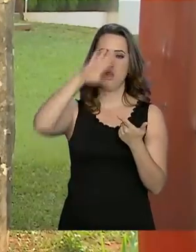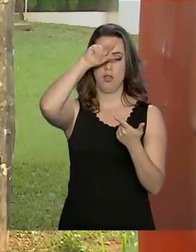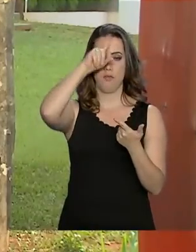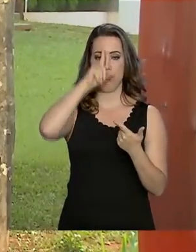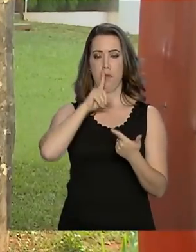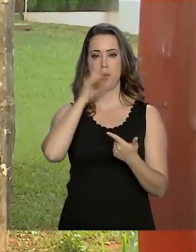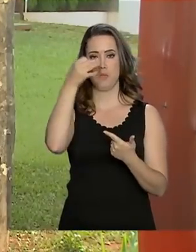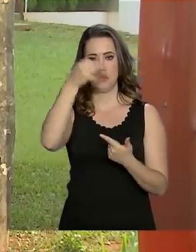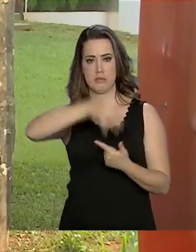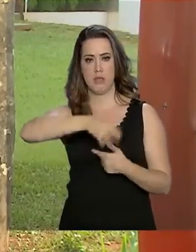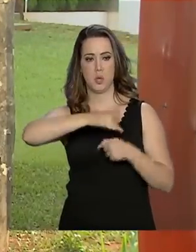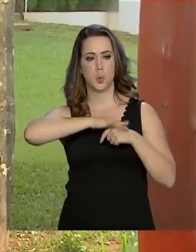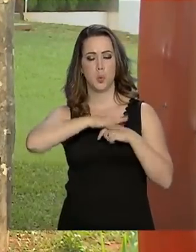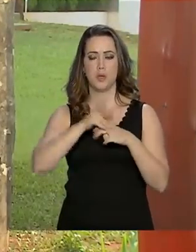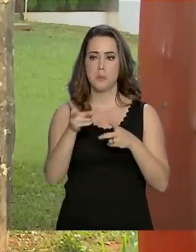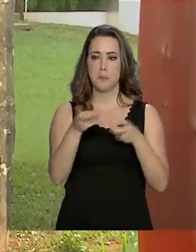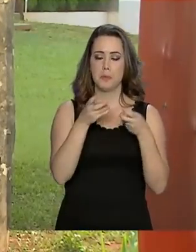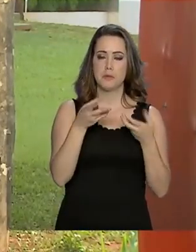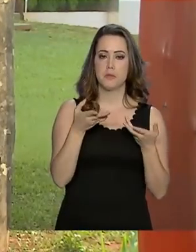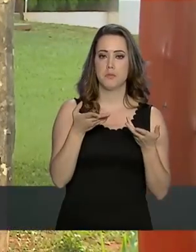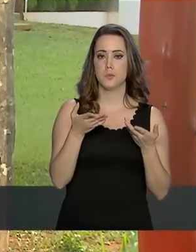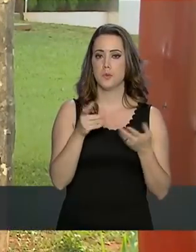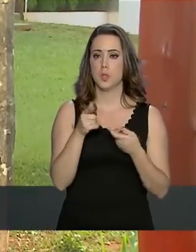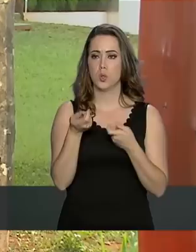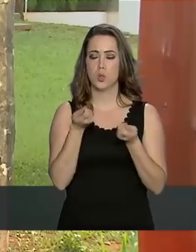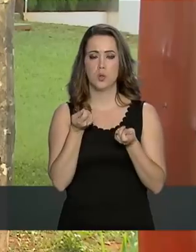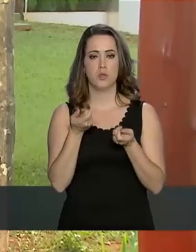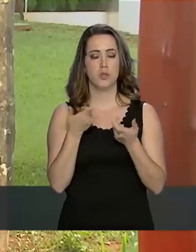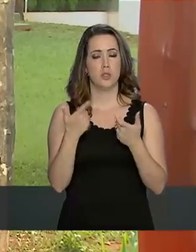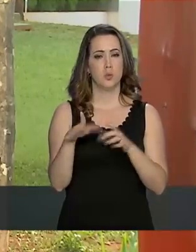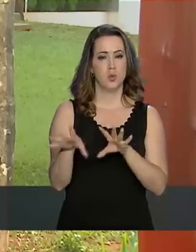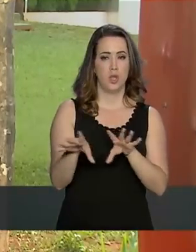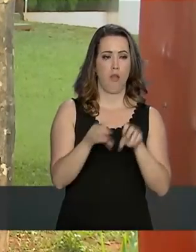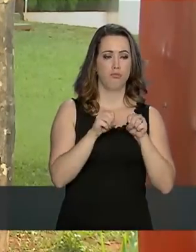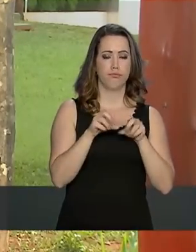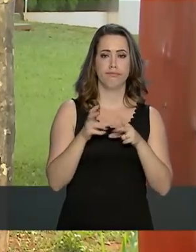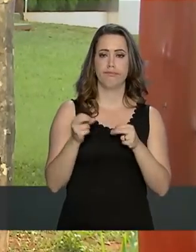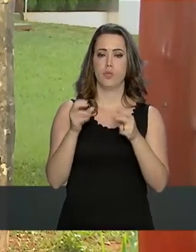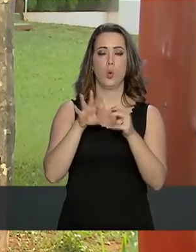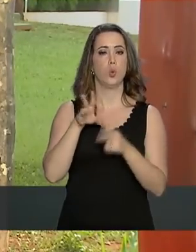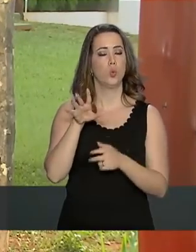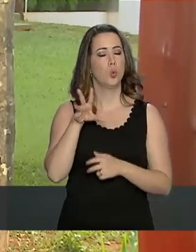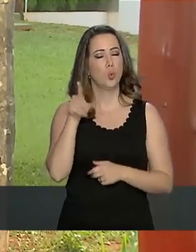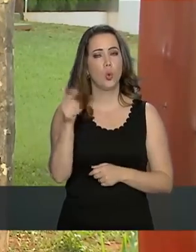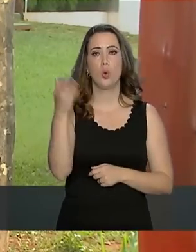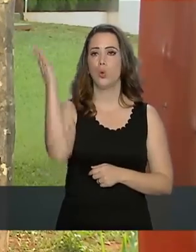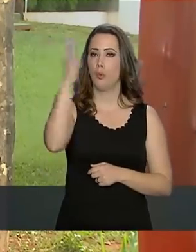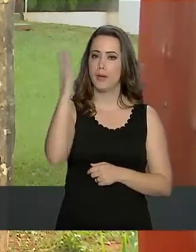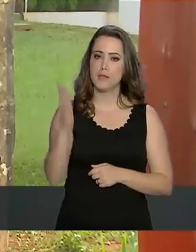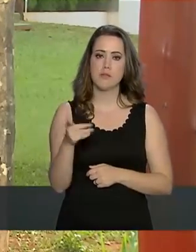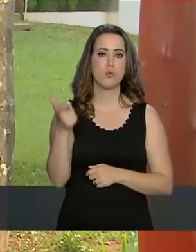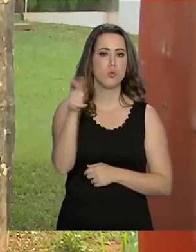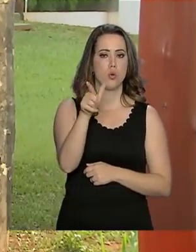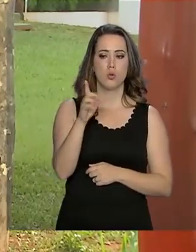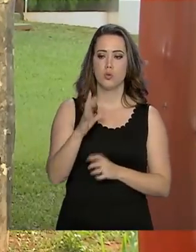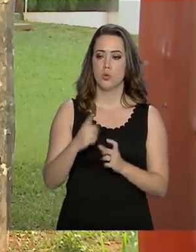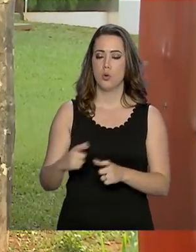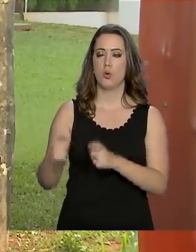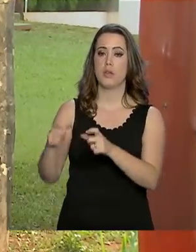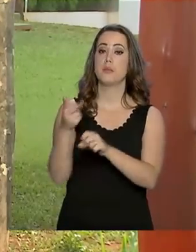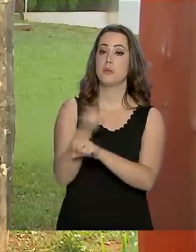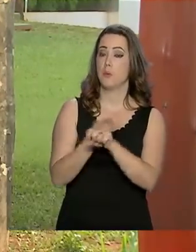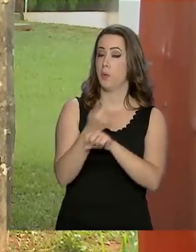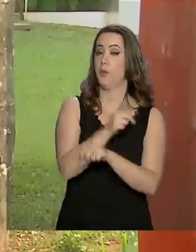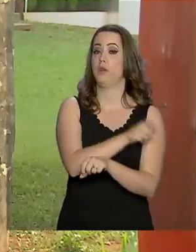confirmados e não está com transmissão de vírus, no resto do Brasil as pessoas devem buscar vacina para a febre